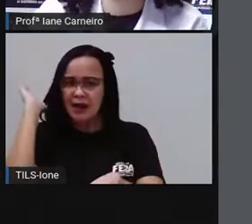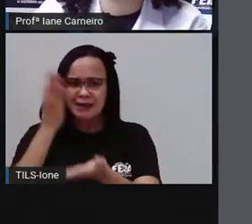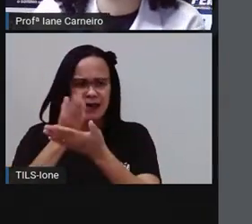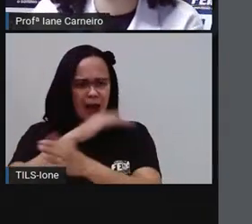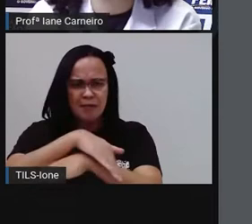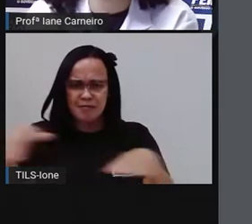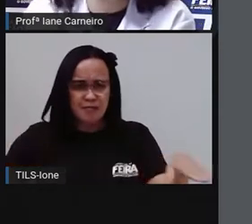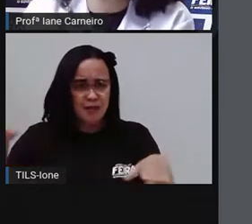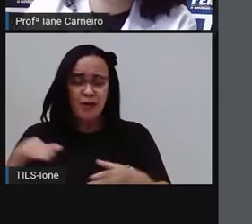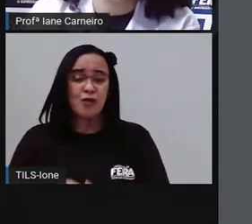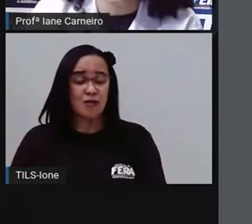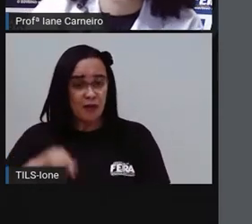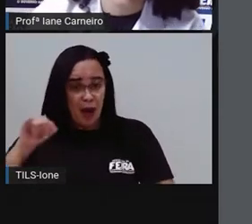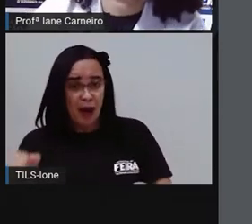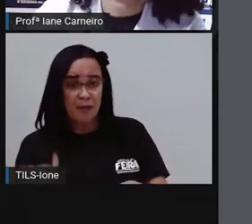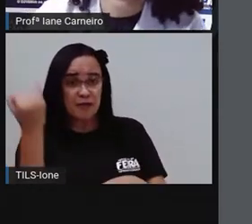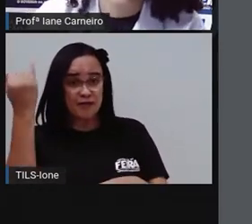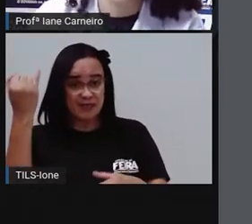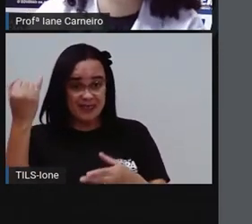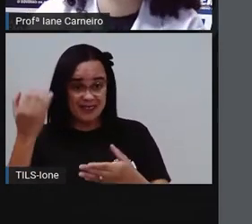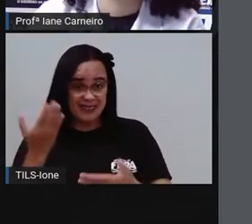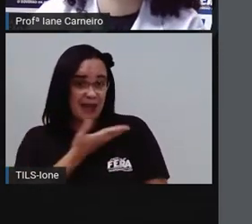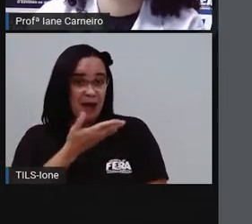para ter os amigos ao seu lado.